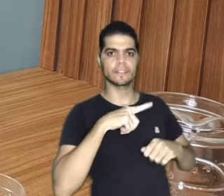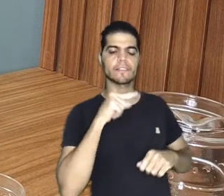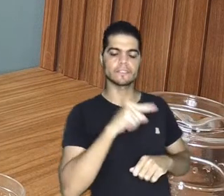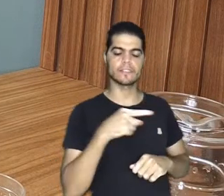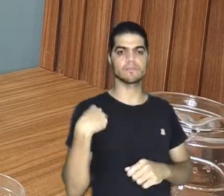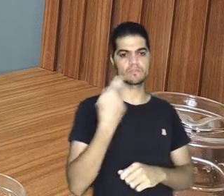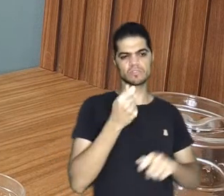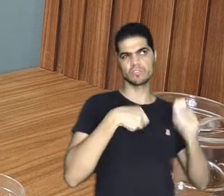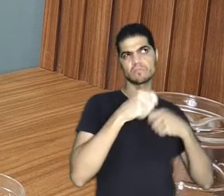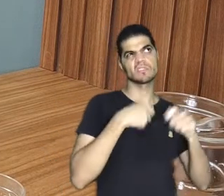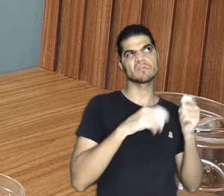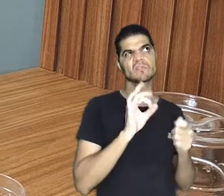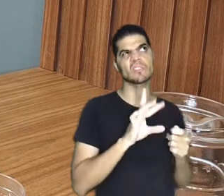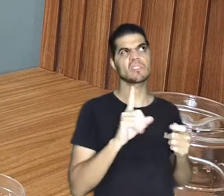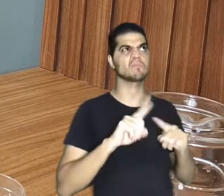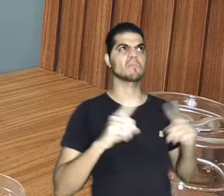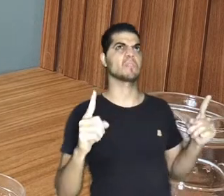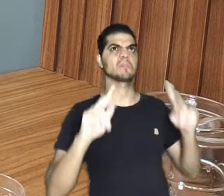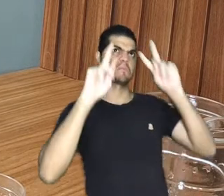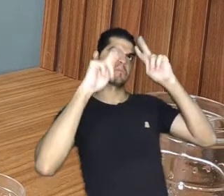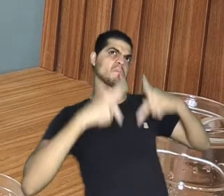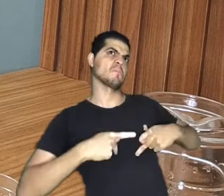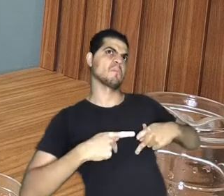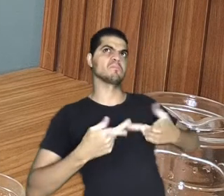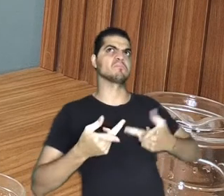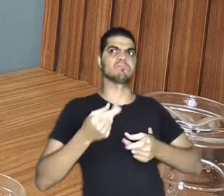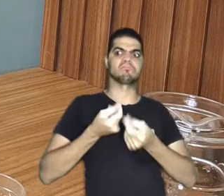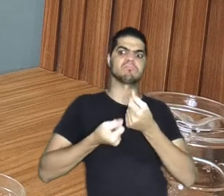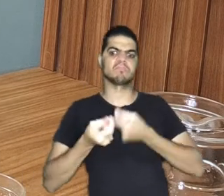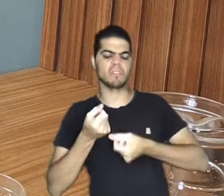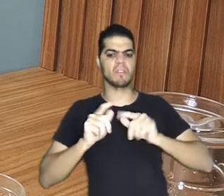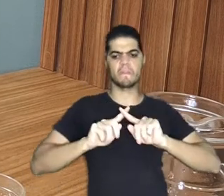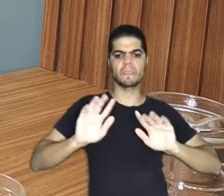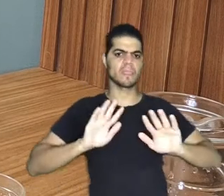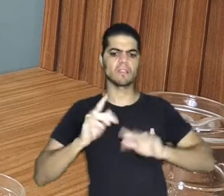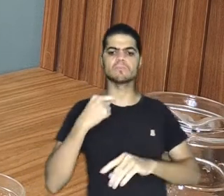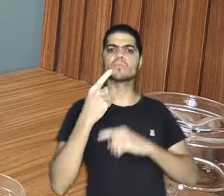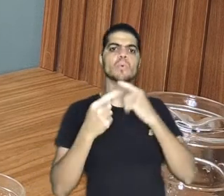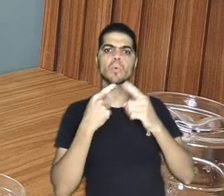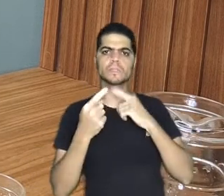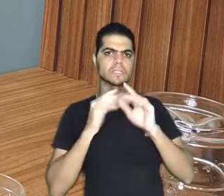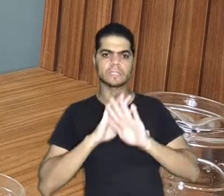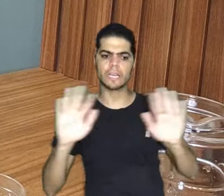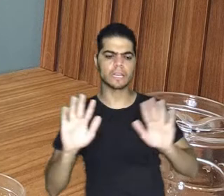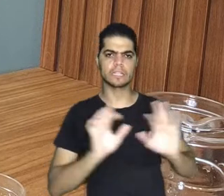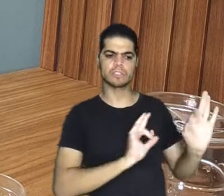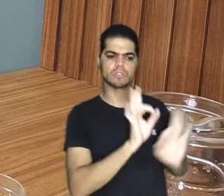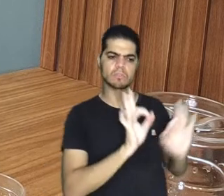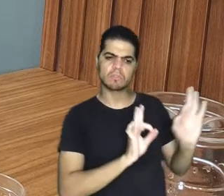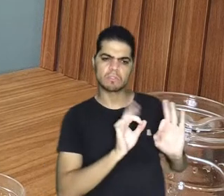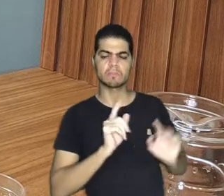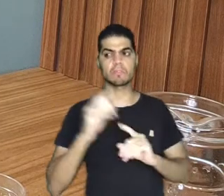só a administrativa mesmo, porque a autonomia econômica acaba não sendo alcançada por muita influência, também